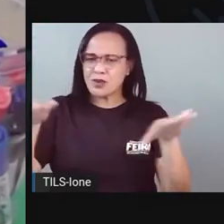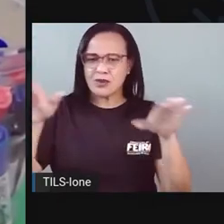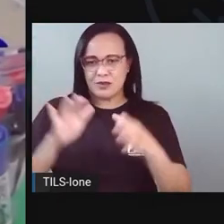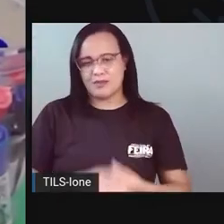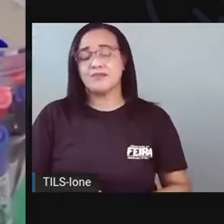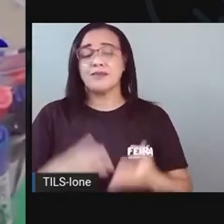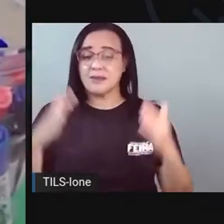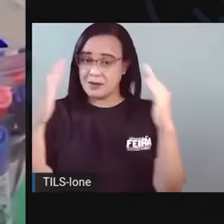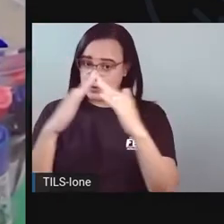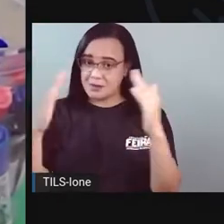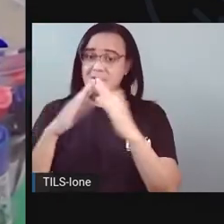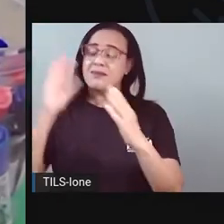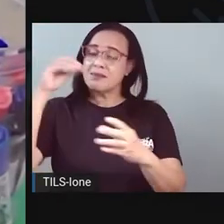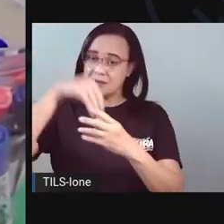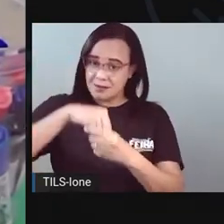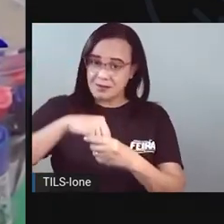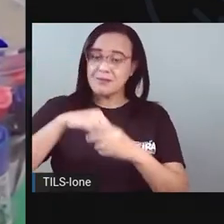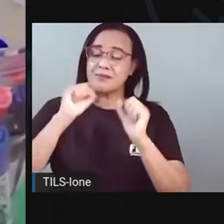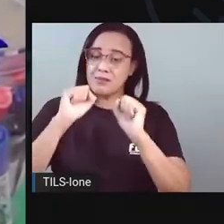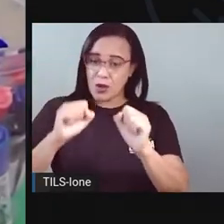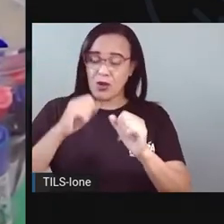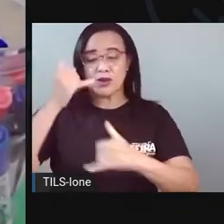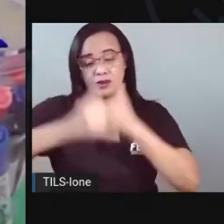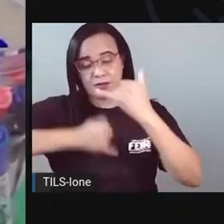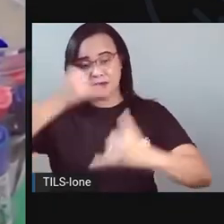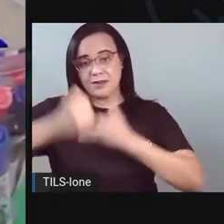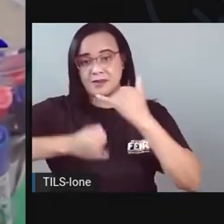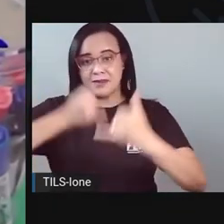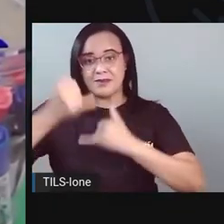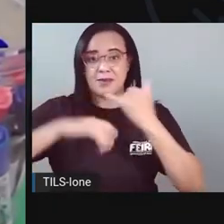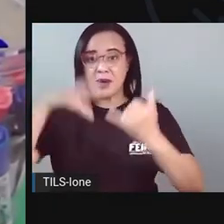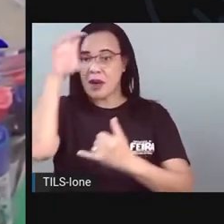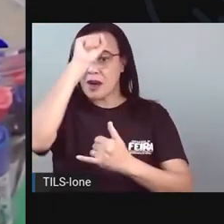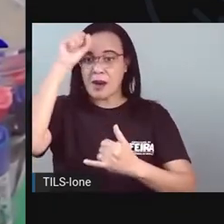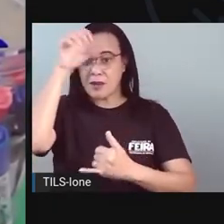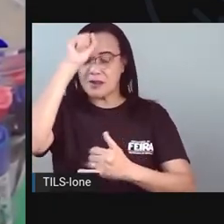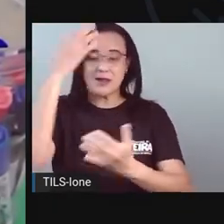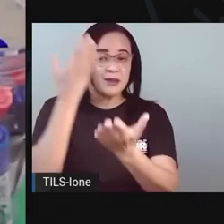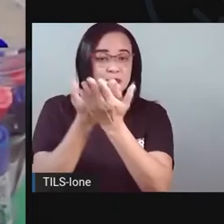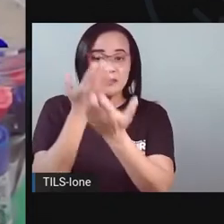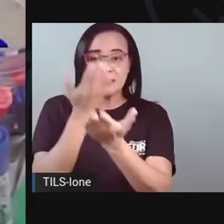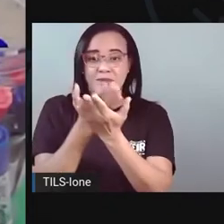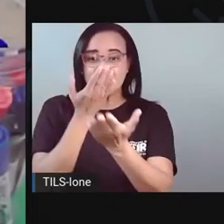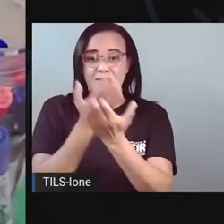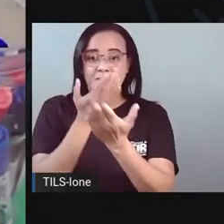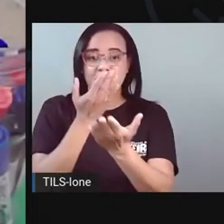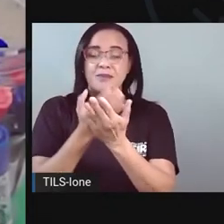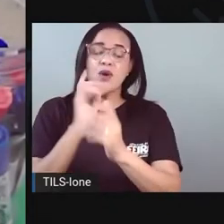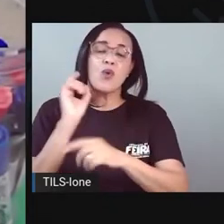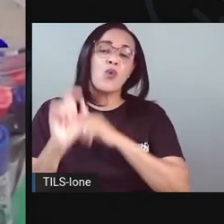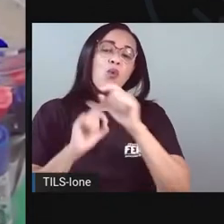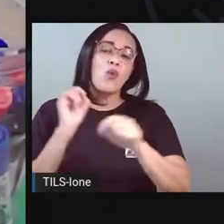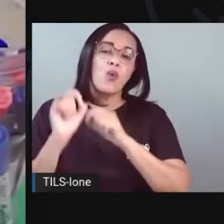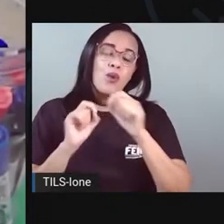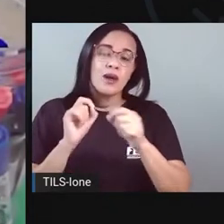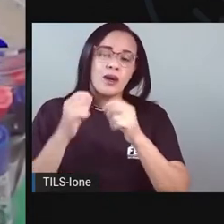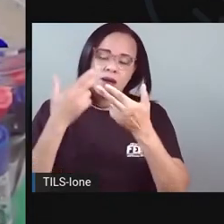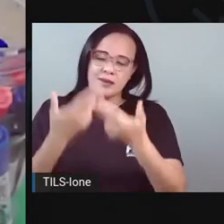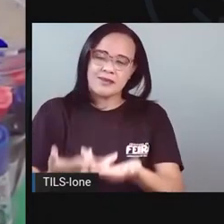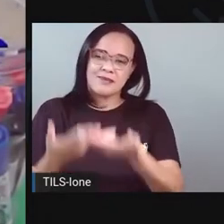casa. E poder brincar, aprender, estudar. Não, a só precisa, ó, ter paciência,